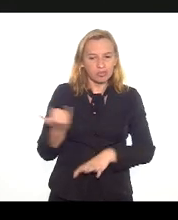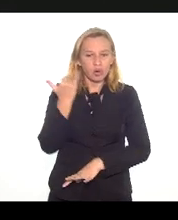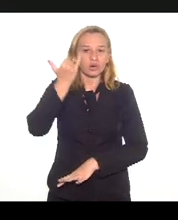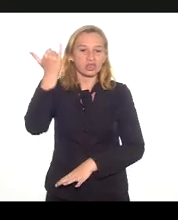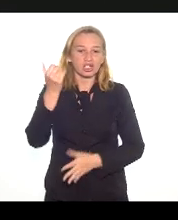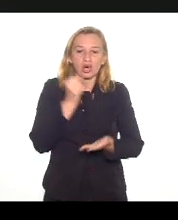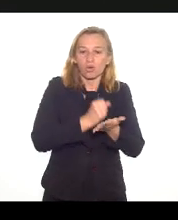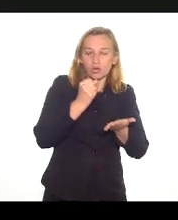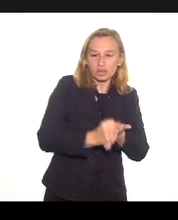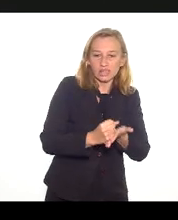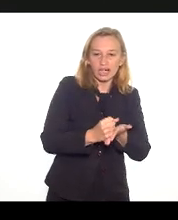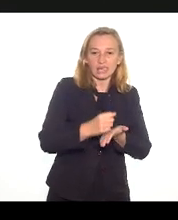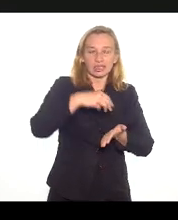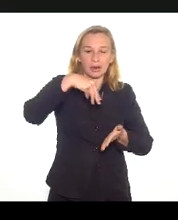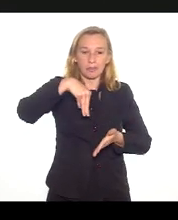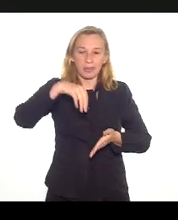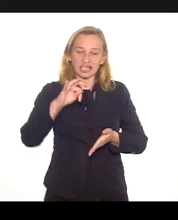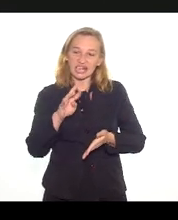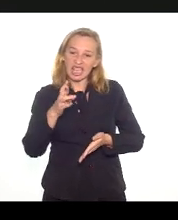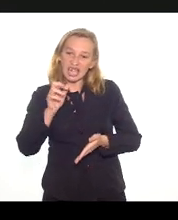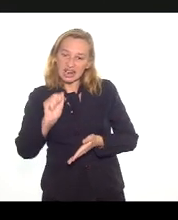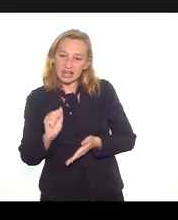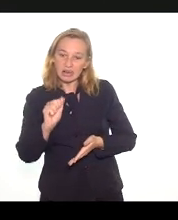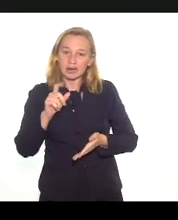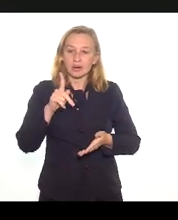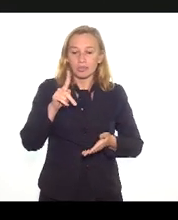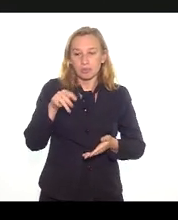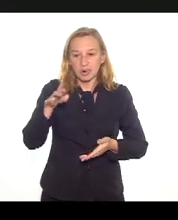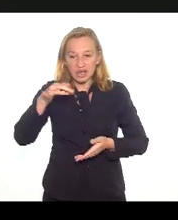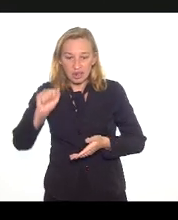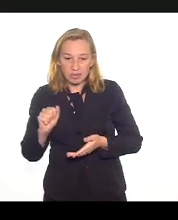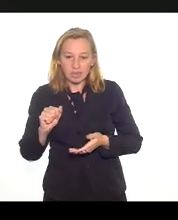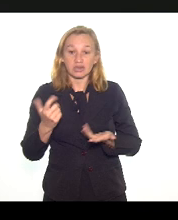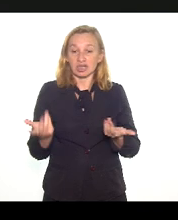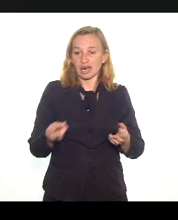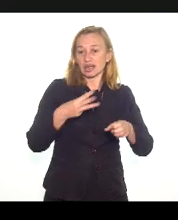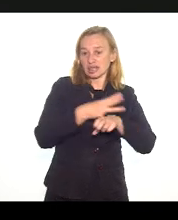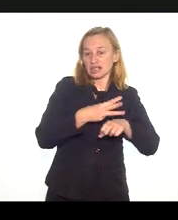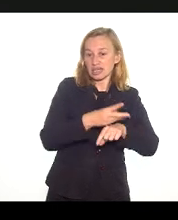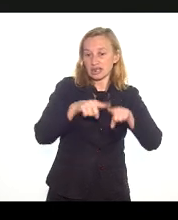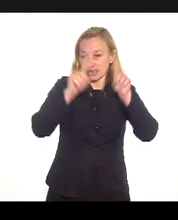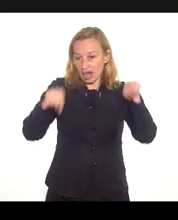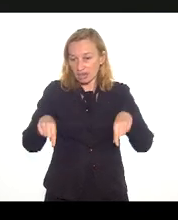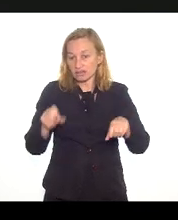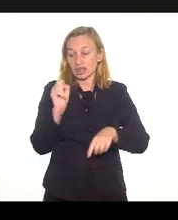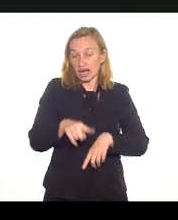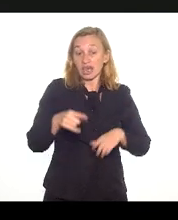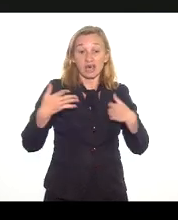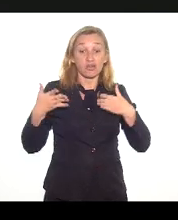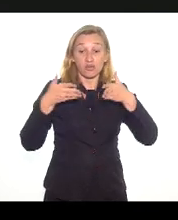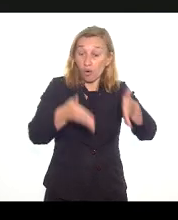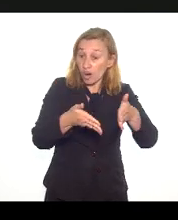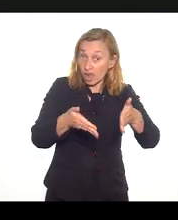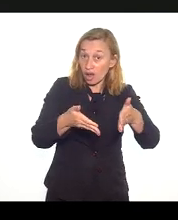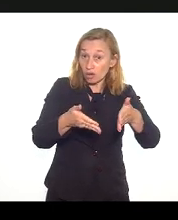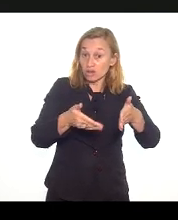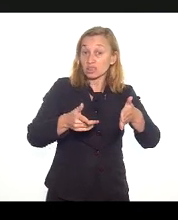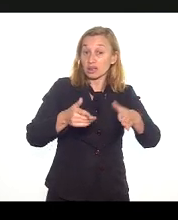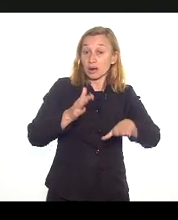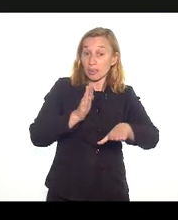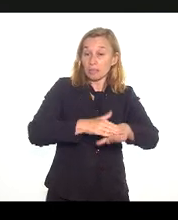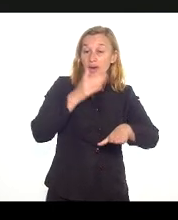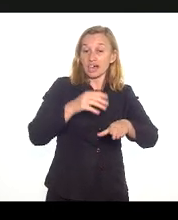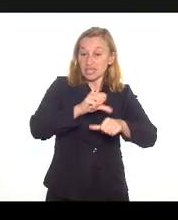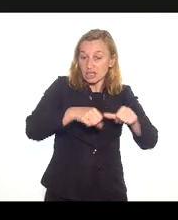ela contrata matéria-prima, contrata atividade terceirizada e continua sendo central, é o que gera mais